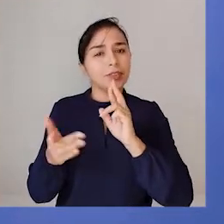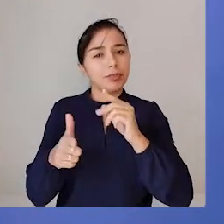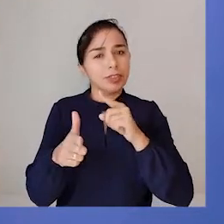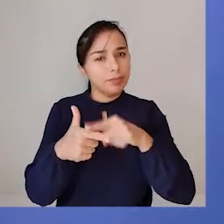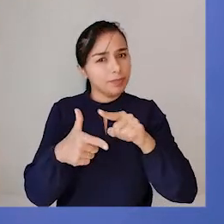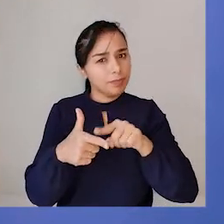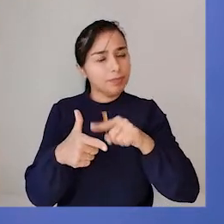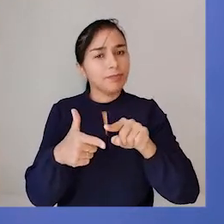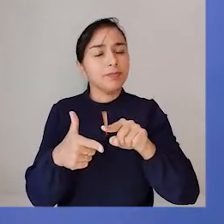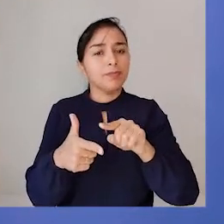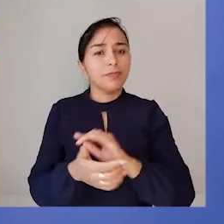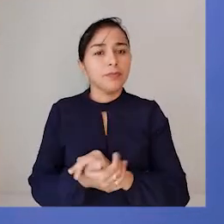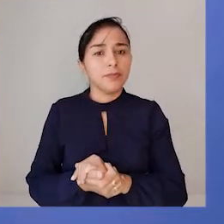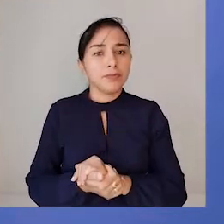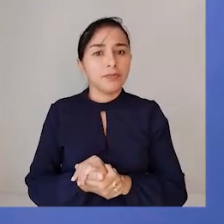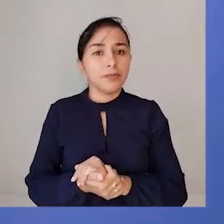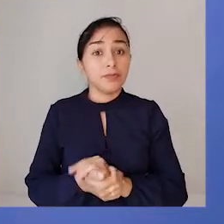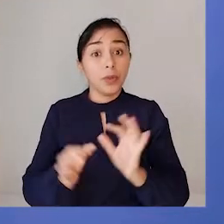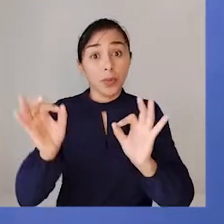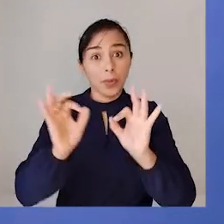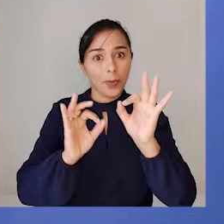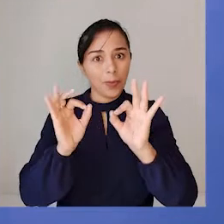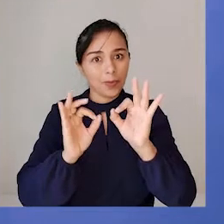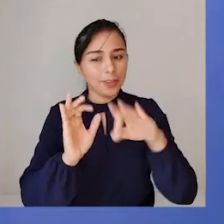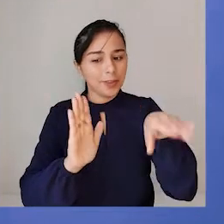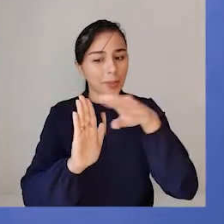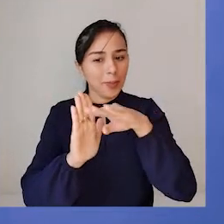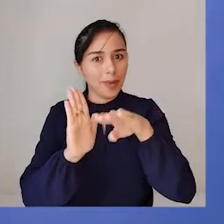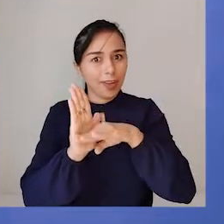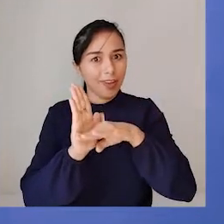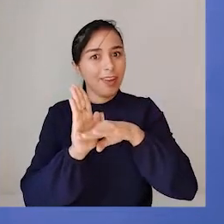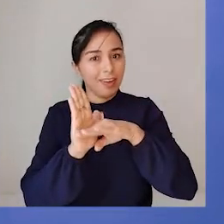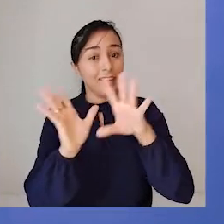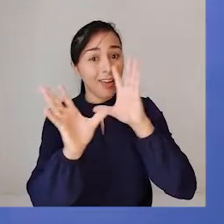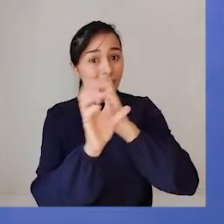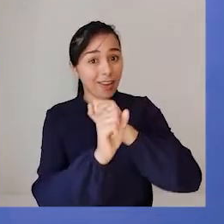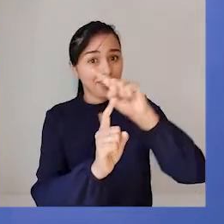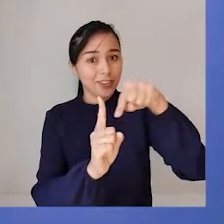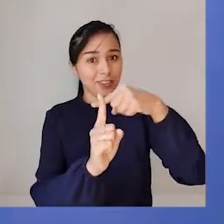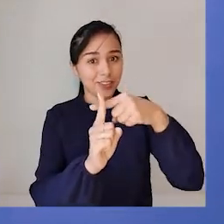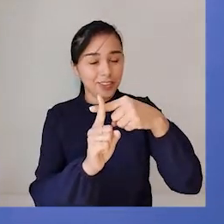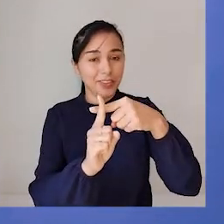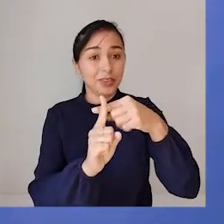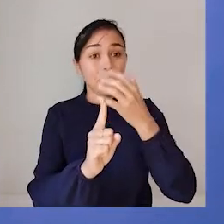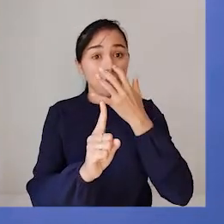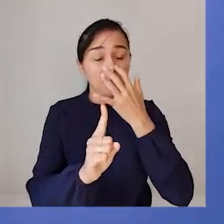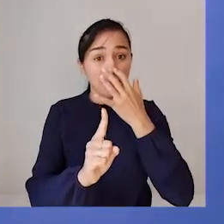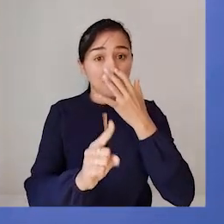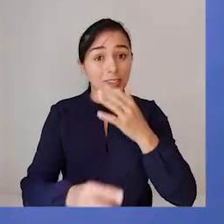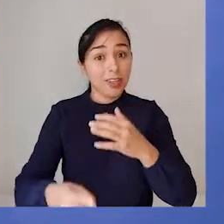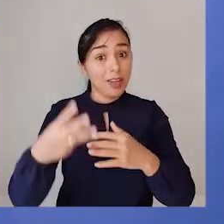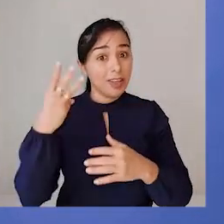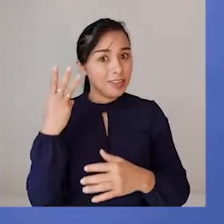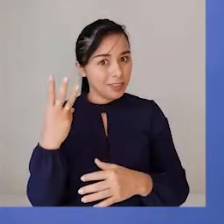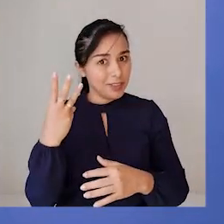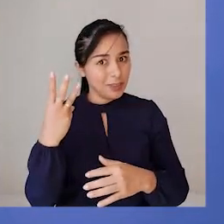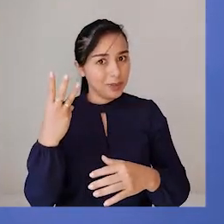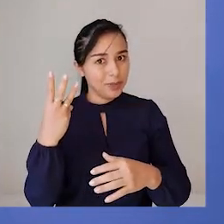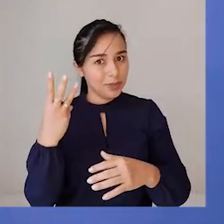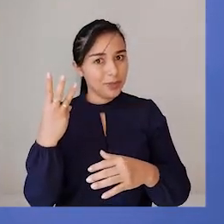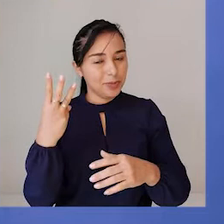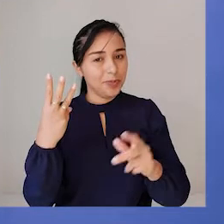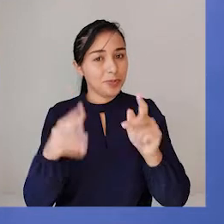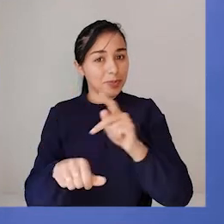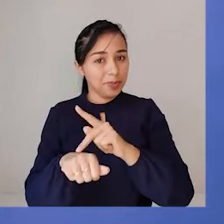em uma contínua, em uma adição. Vamos observar que são três lápis